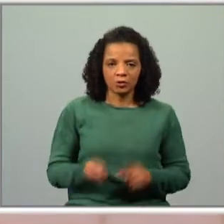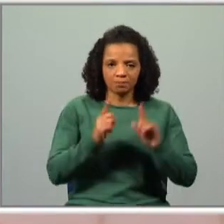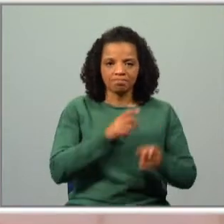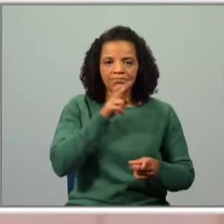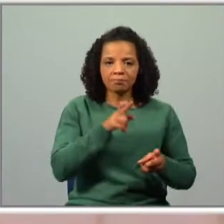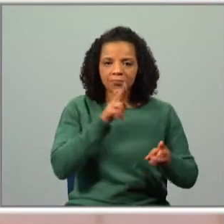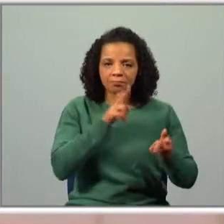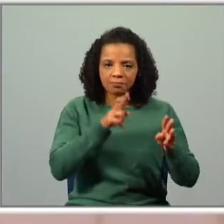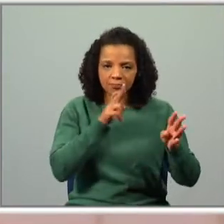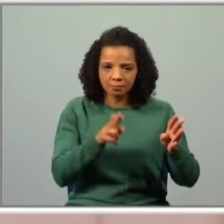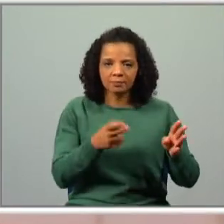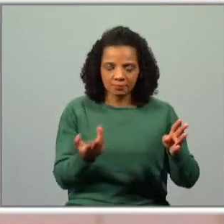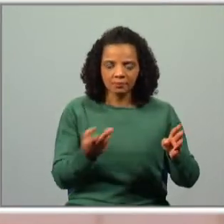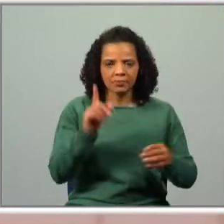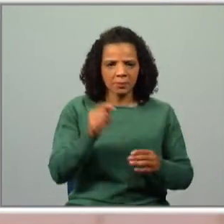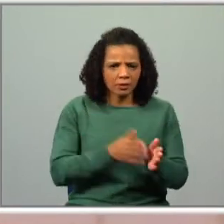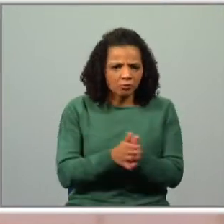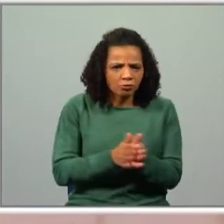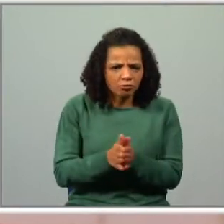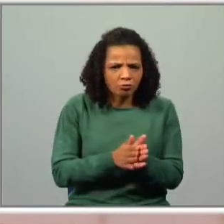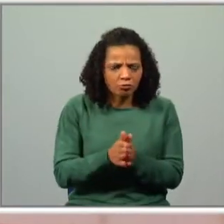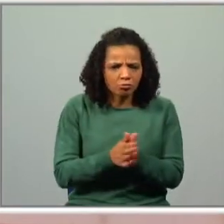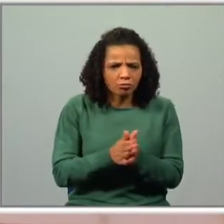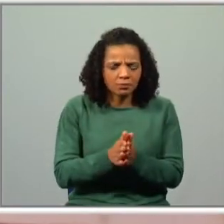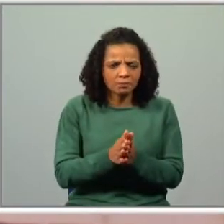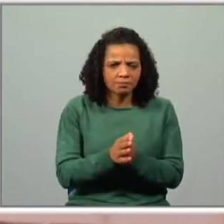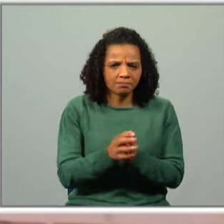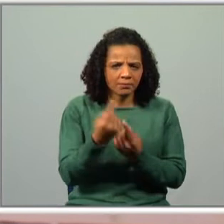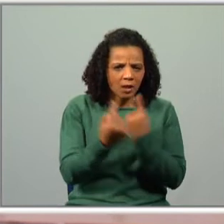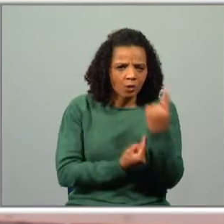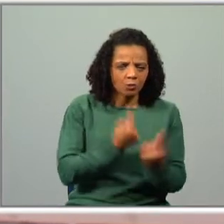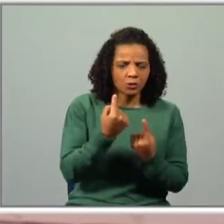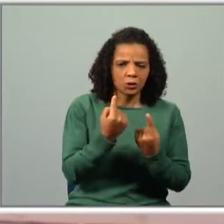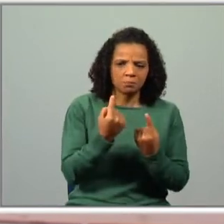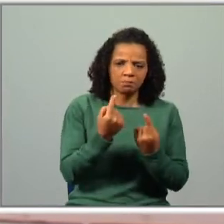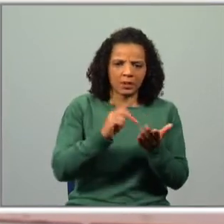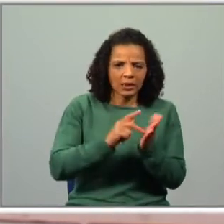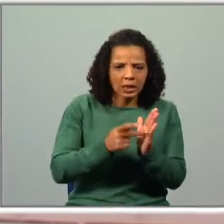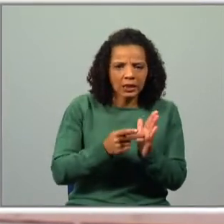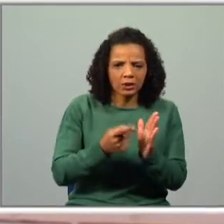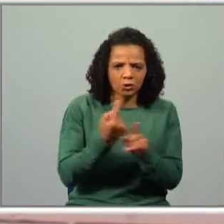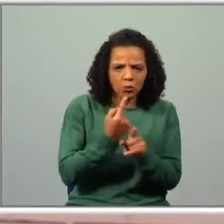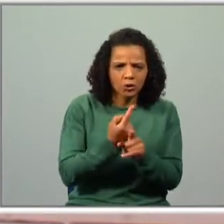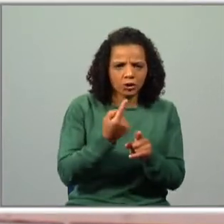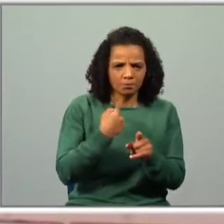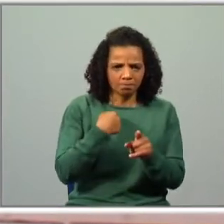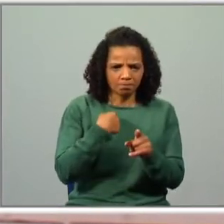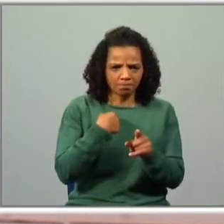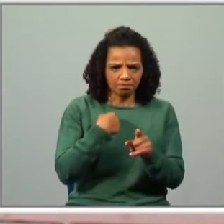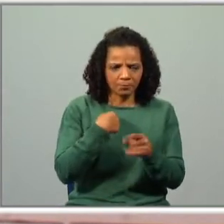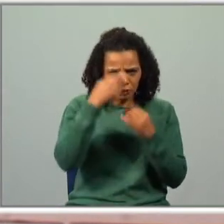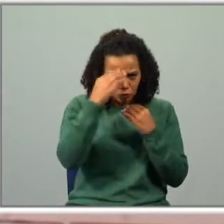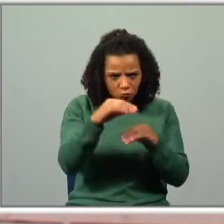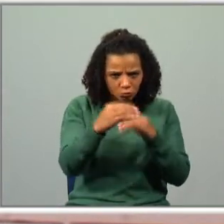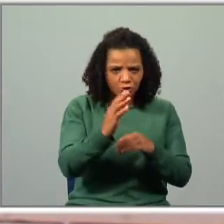responder às questões e vamos aproveitar e aplicar alguns elementos, algumas técnicas que eu já tinha aqui trabalhado em blocos